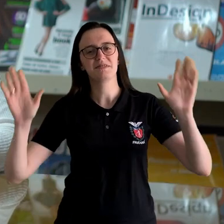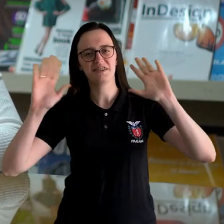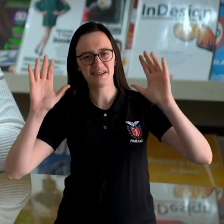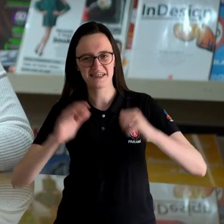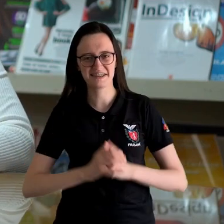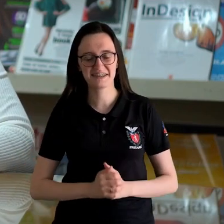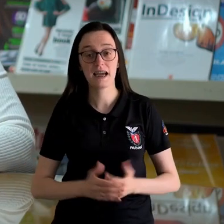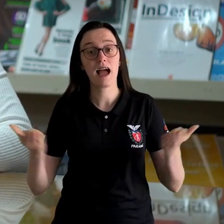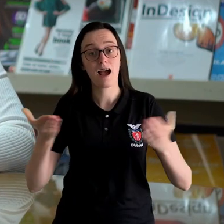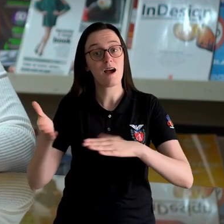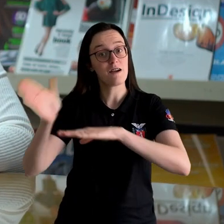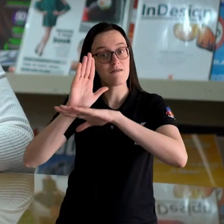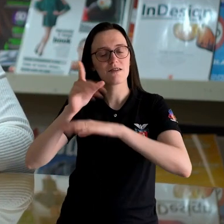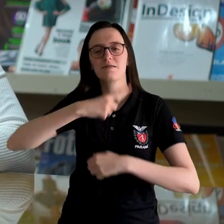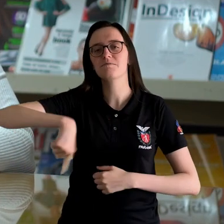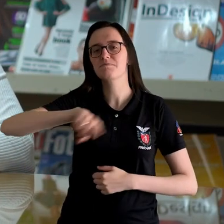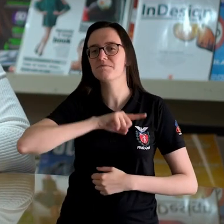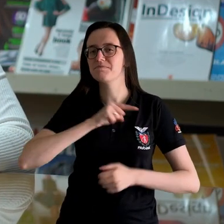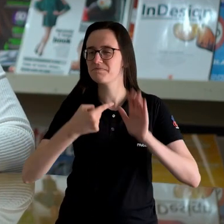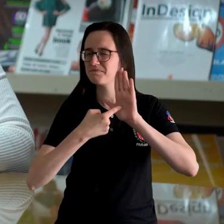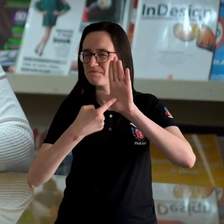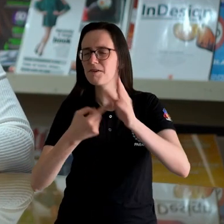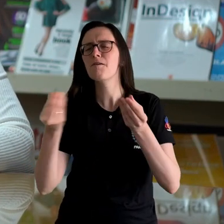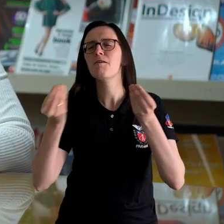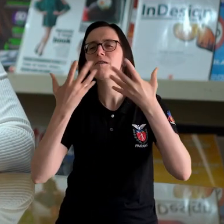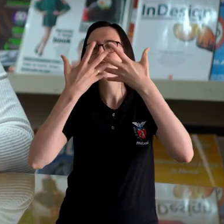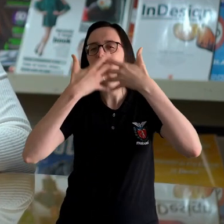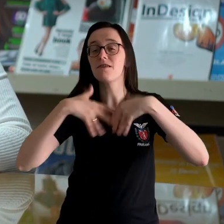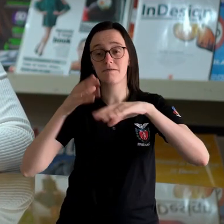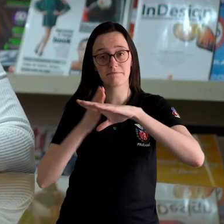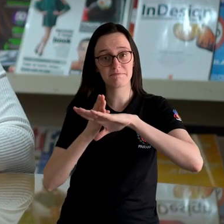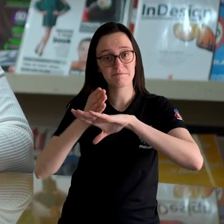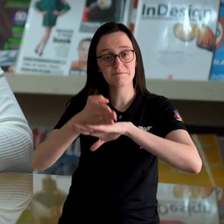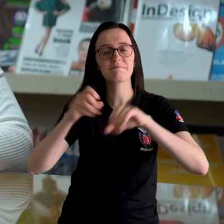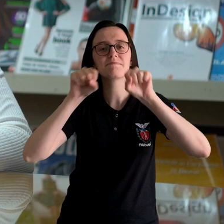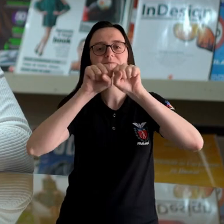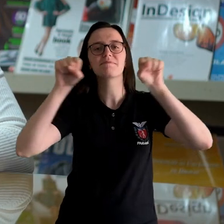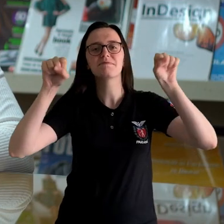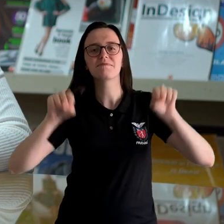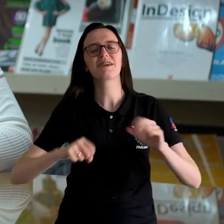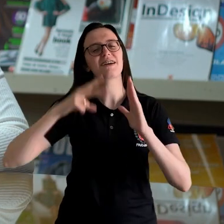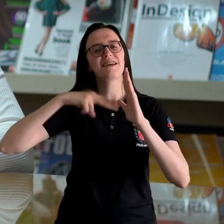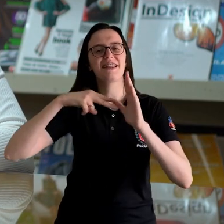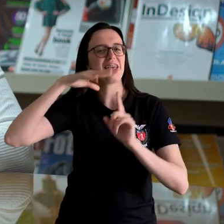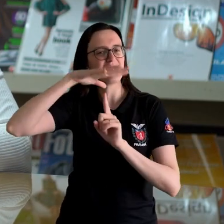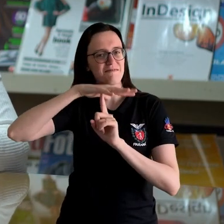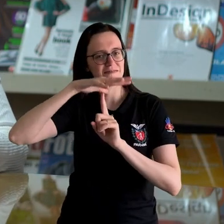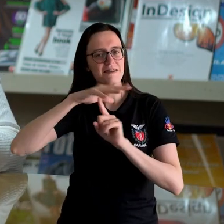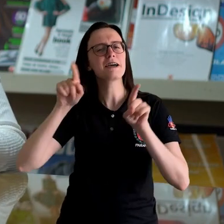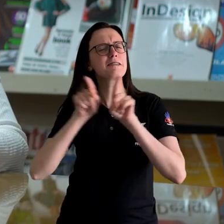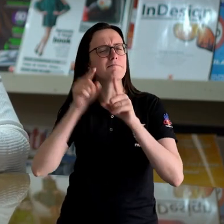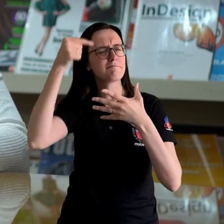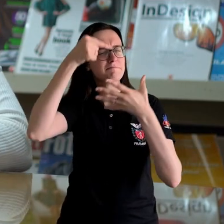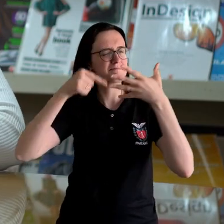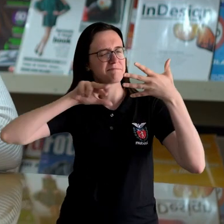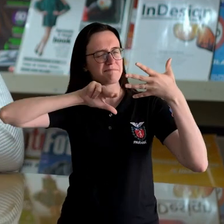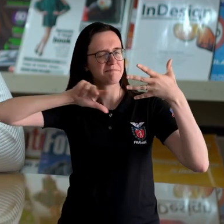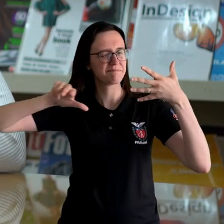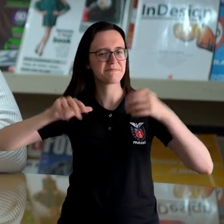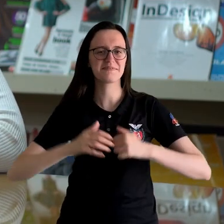Olá! Neste vídeo, nós apresentaremos como funciona o acesso à plataforma Leia Paraná e as suas